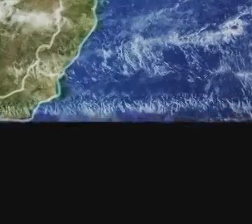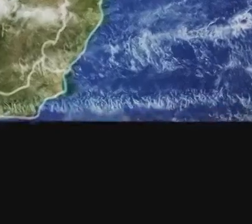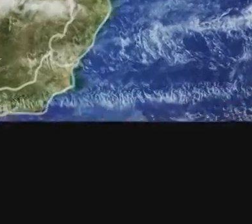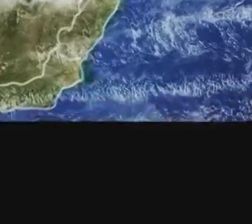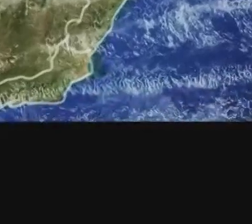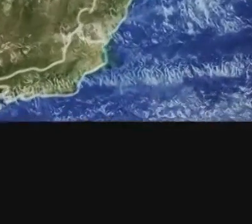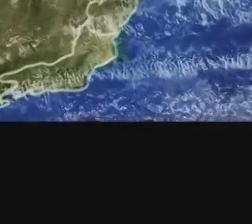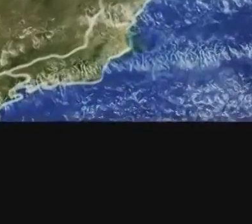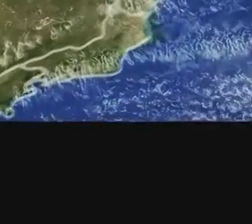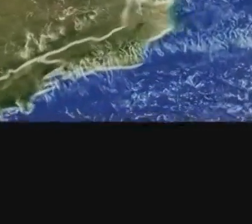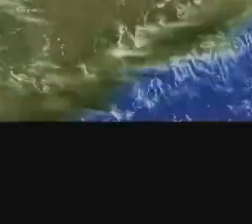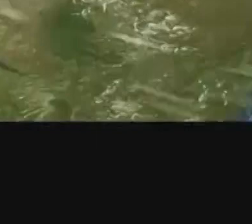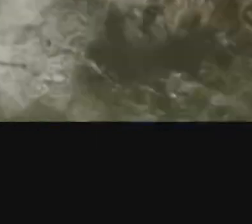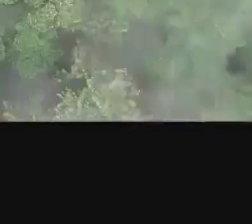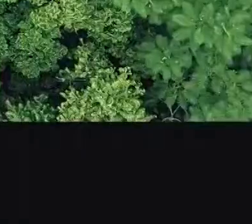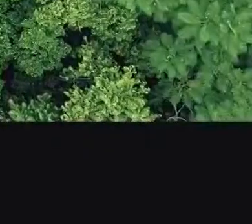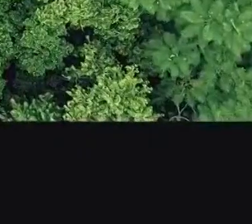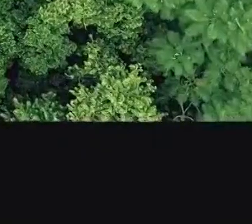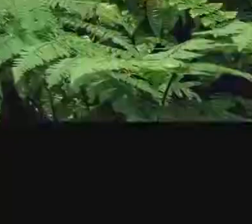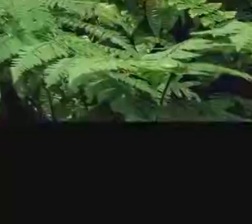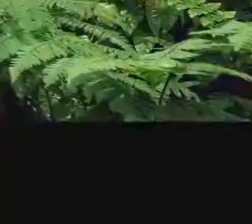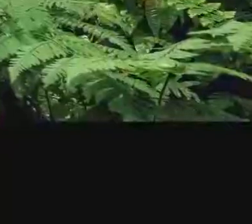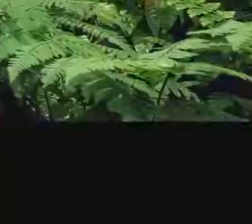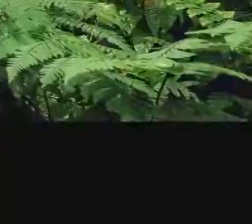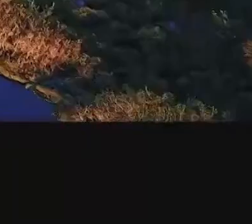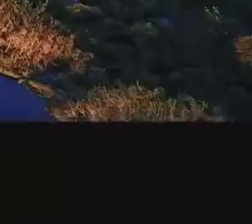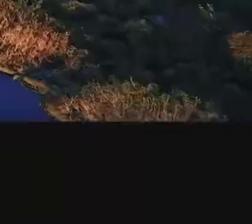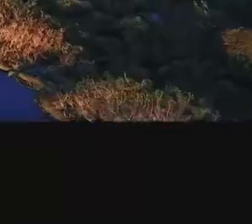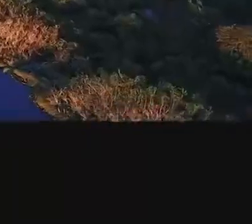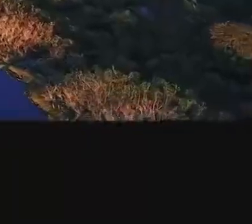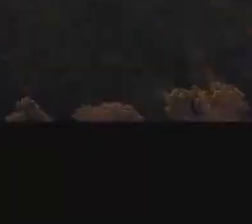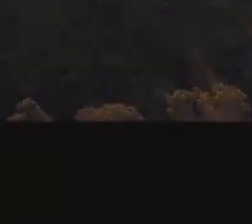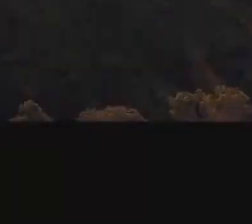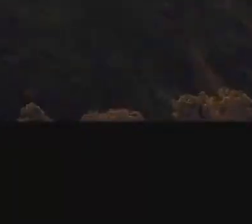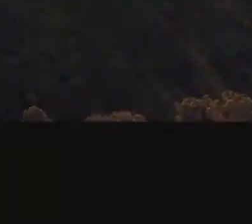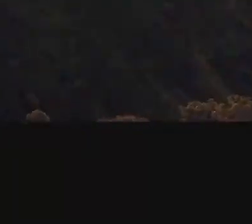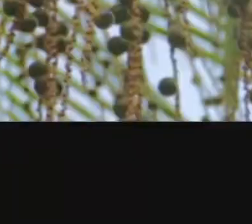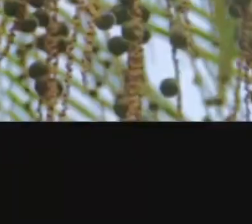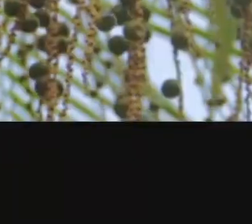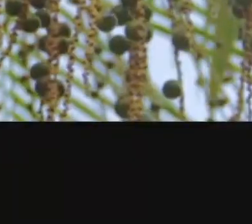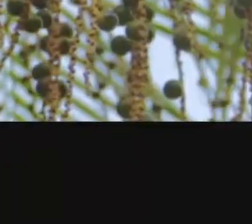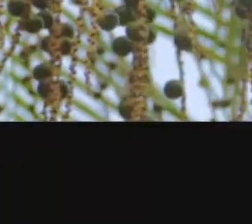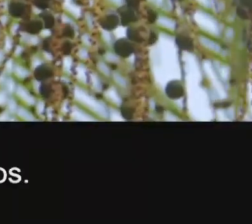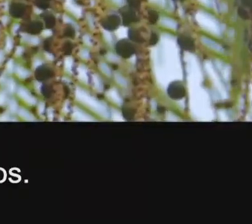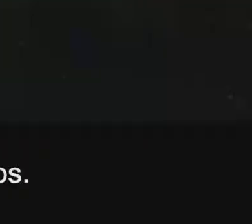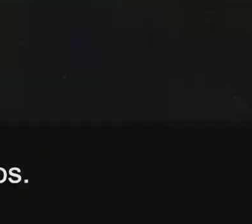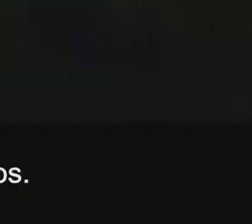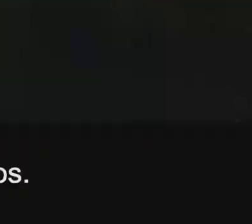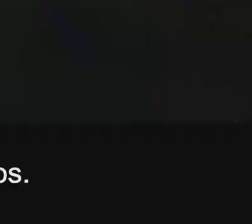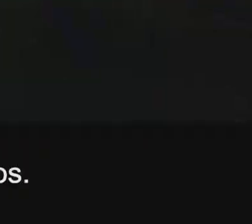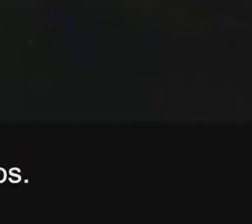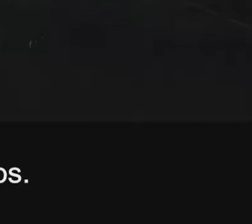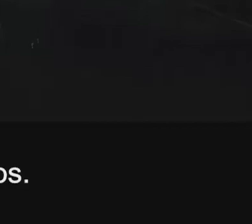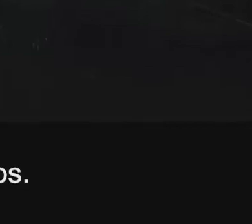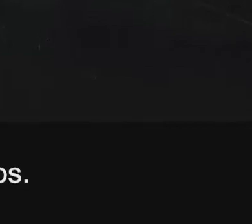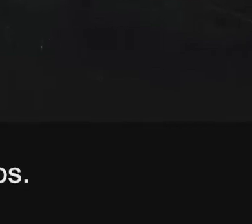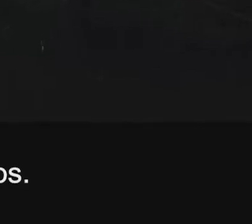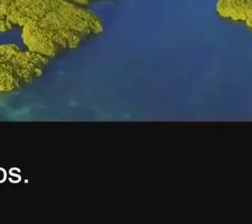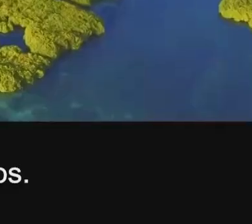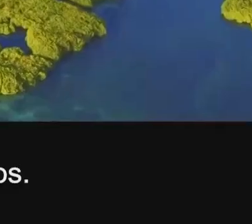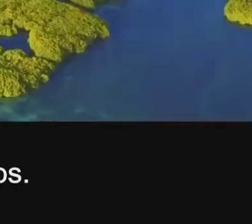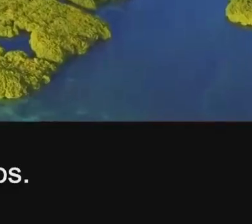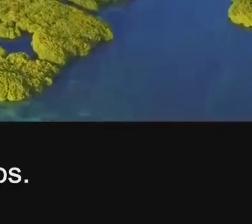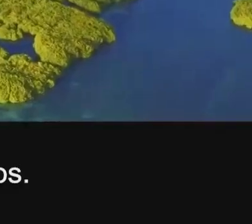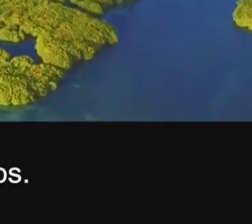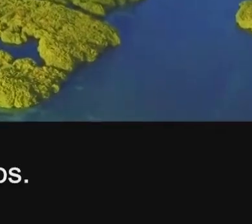O mundo precisa conhecer o Brasil by Brasil. Somos exemplo de sustentabilidade, com mais de 60% de